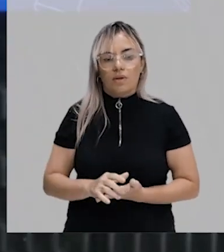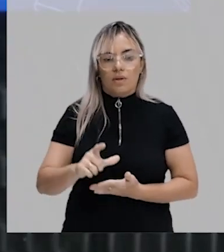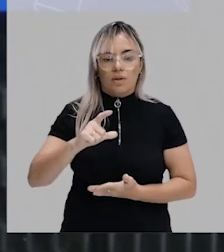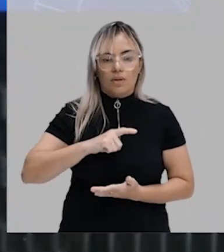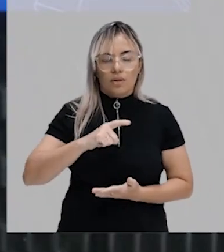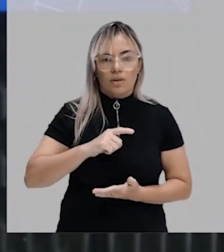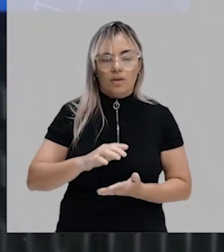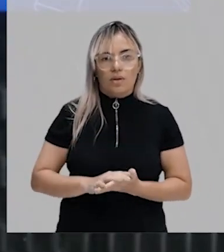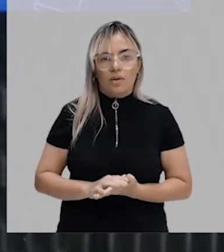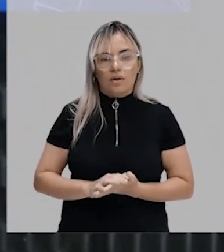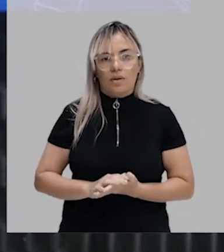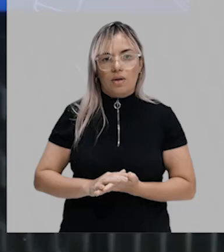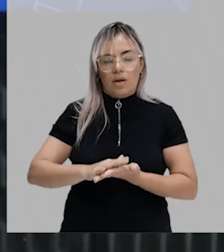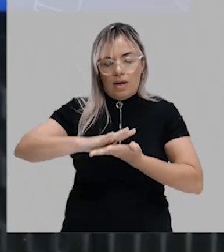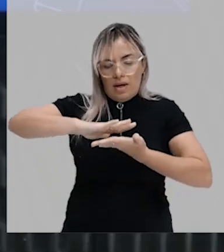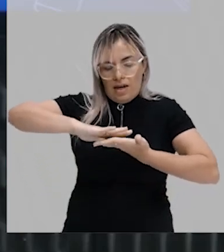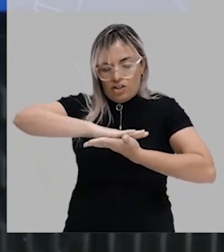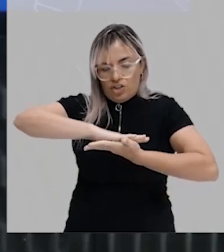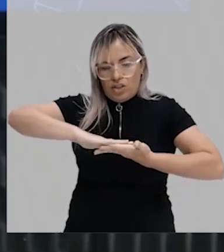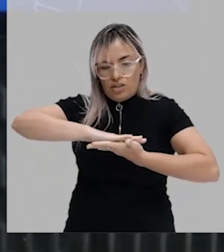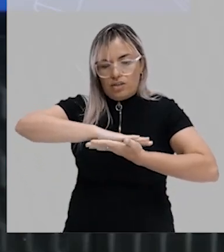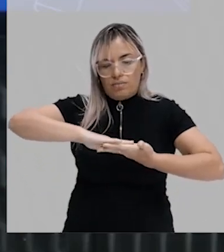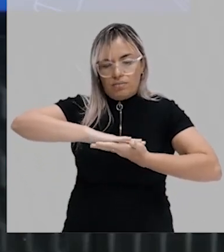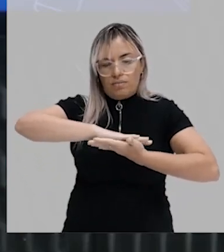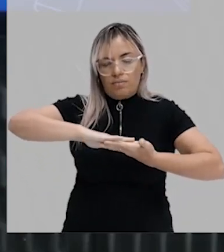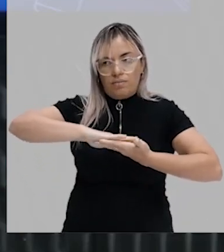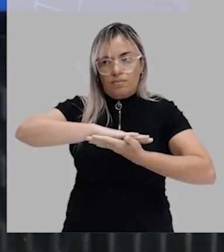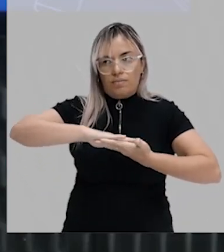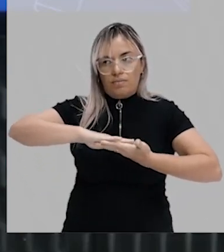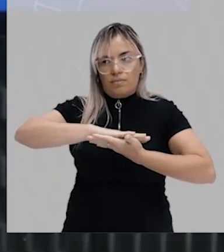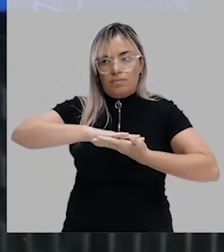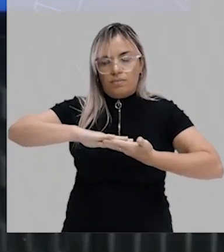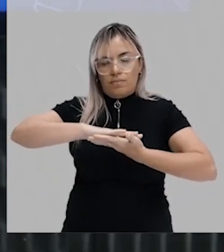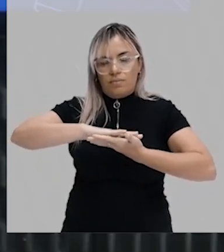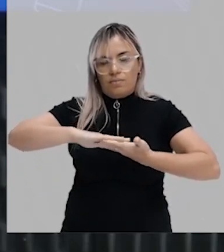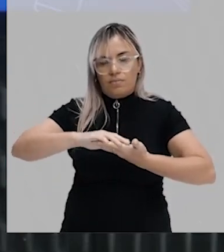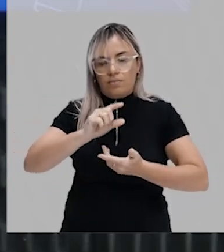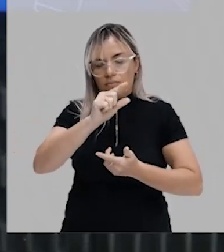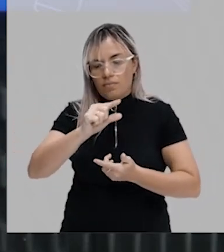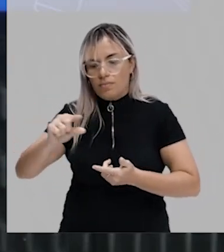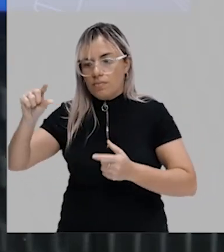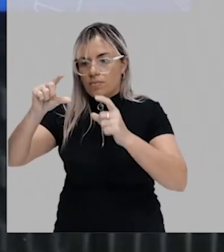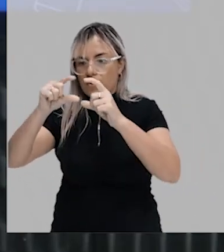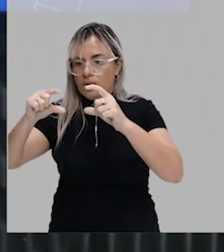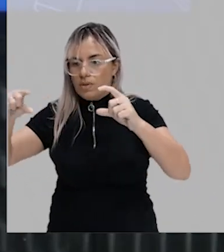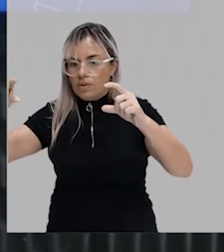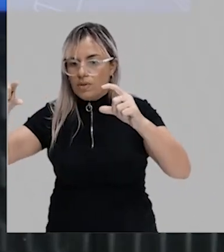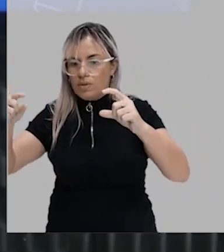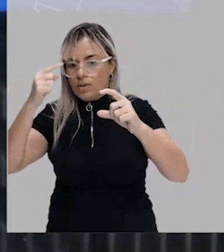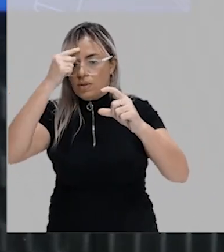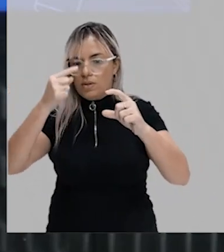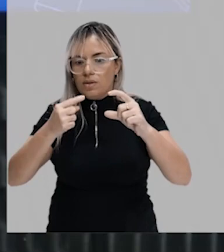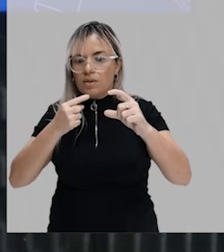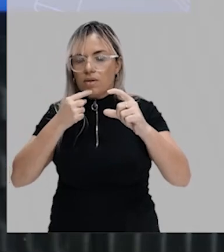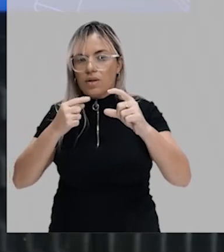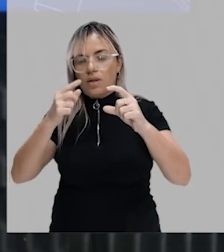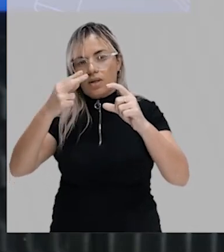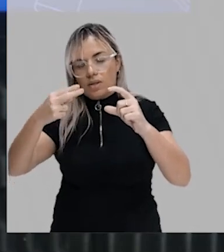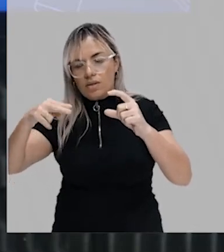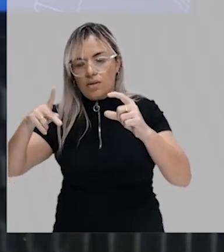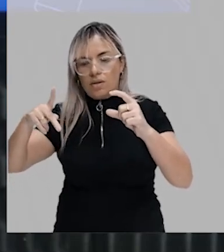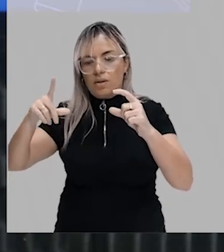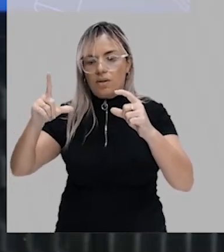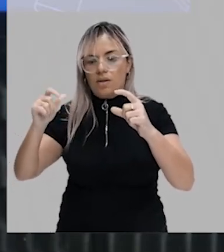tem tipo uma região achatada, tá? Essa região achatada aqui a gente chama de placa neural, placa neural.